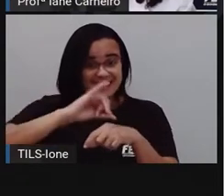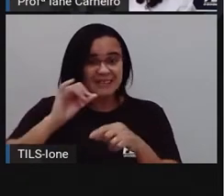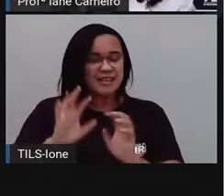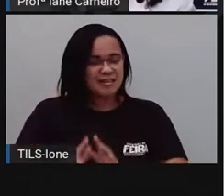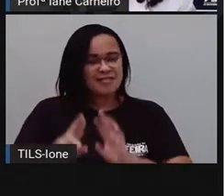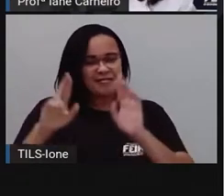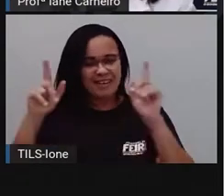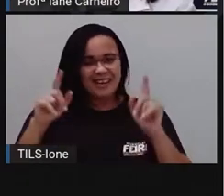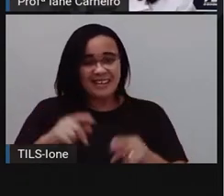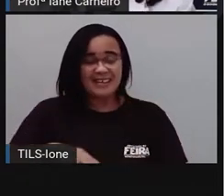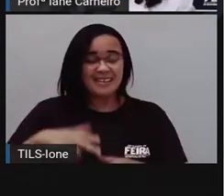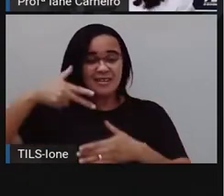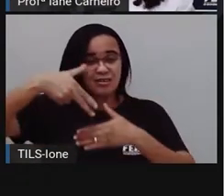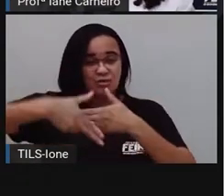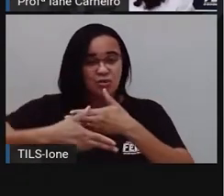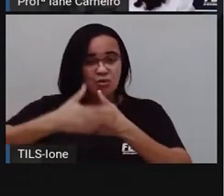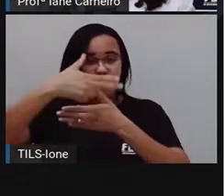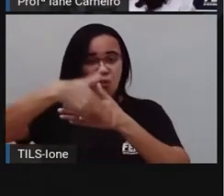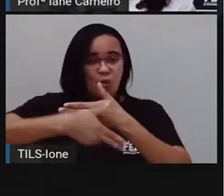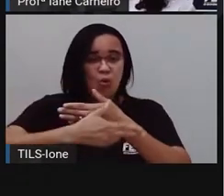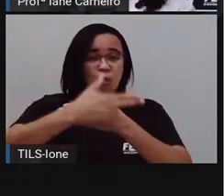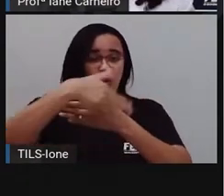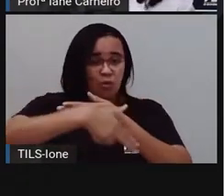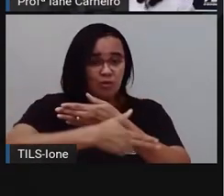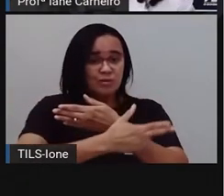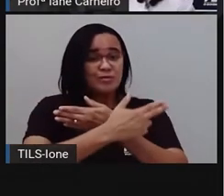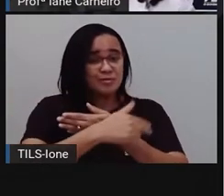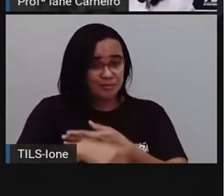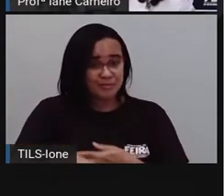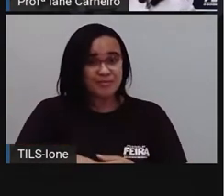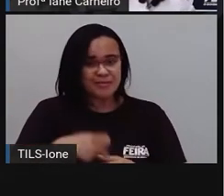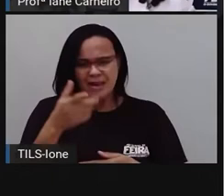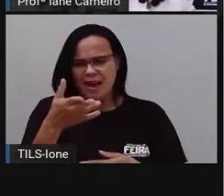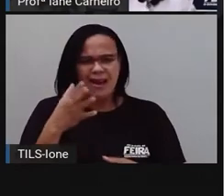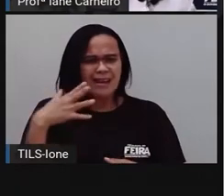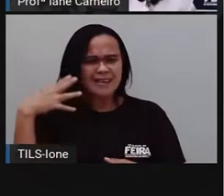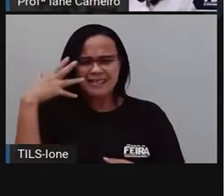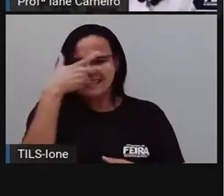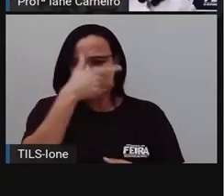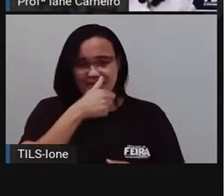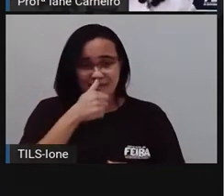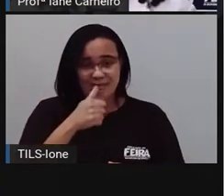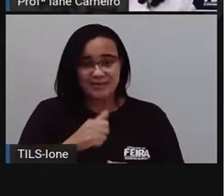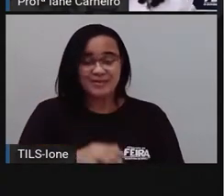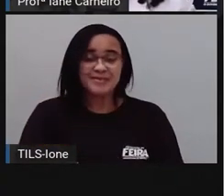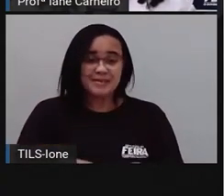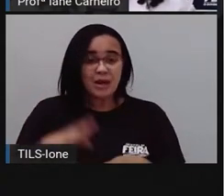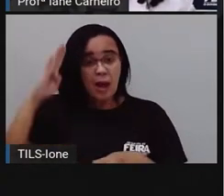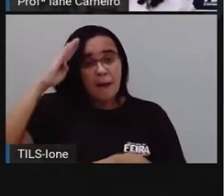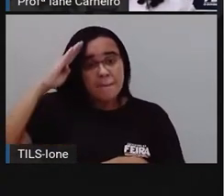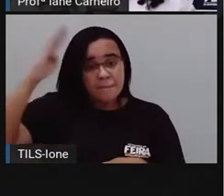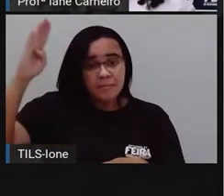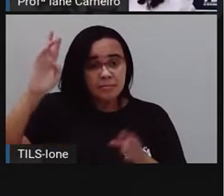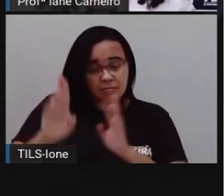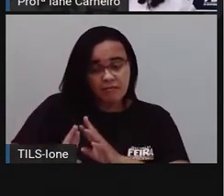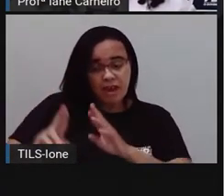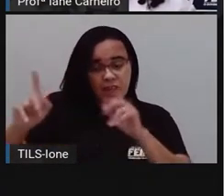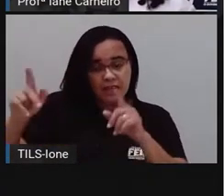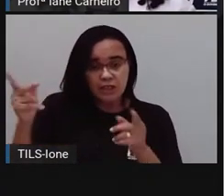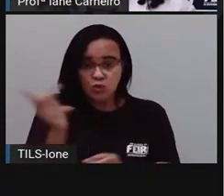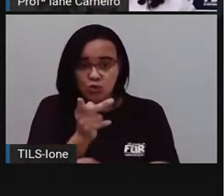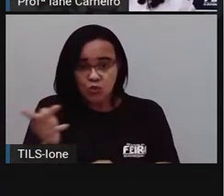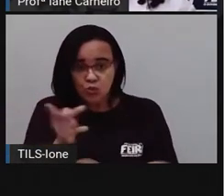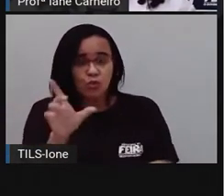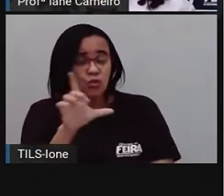golfinho, né? São lindos, né, os botos. A principal diferença entre eles é que